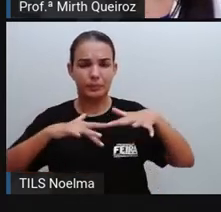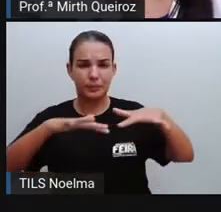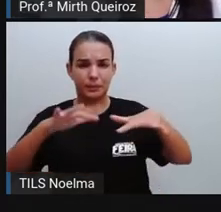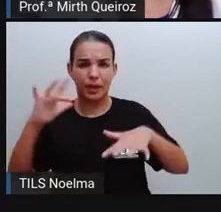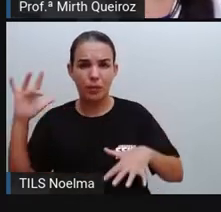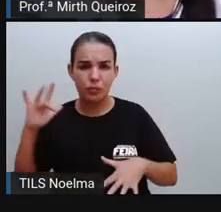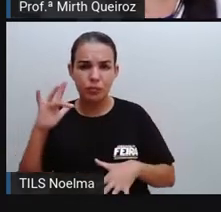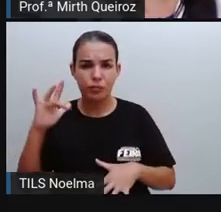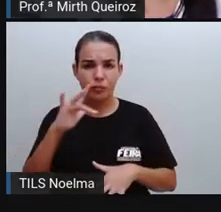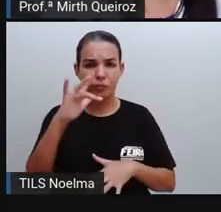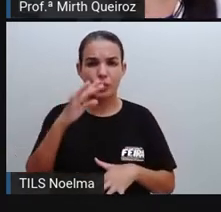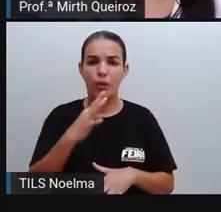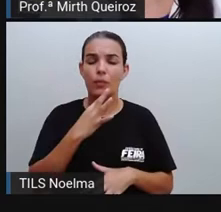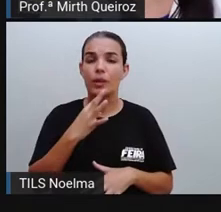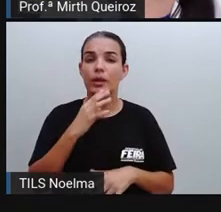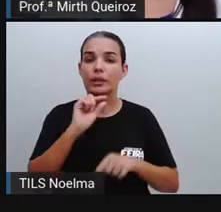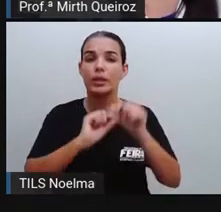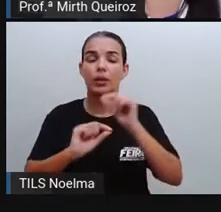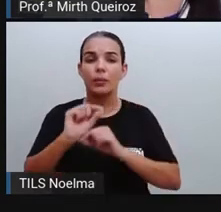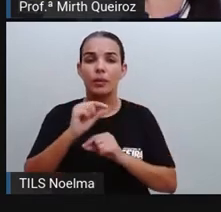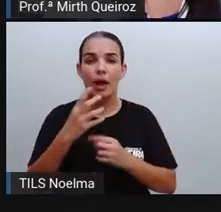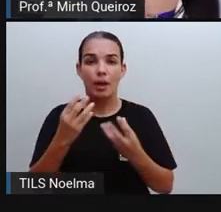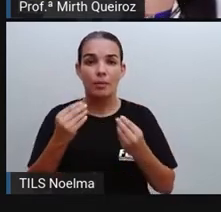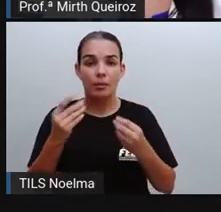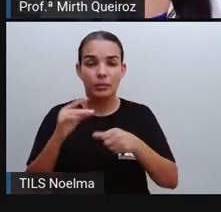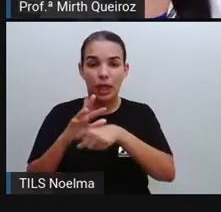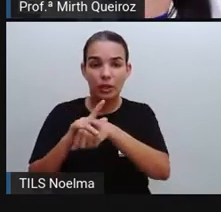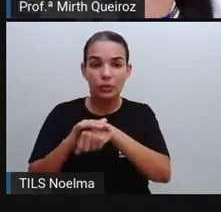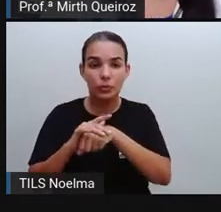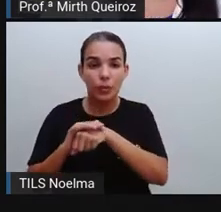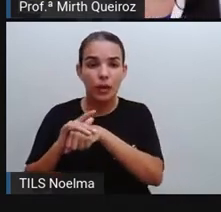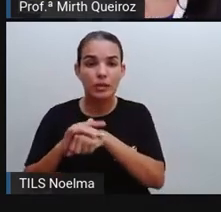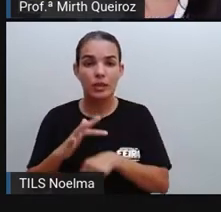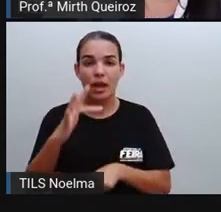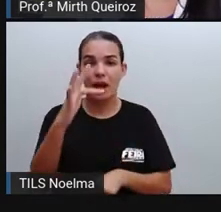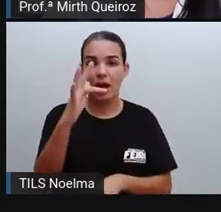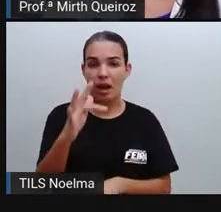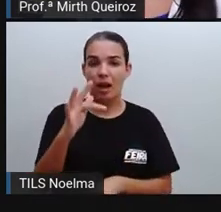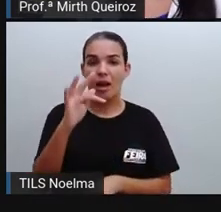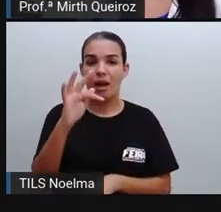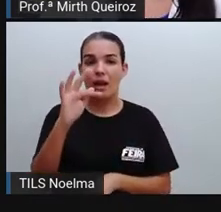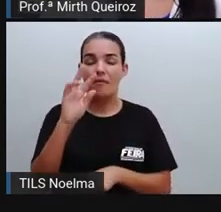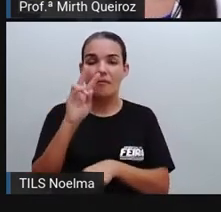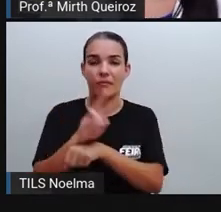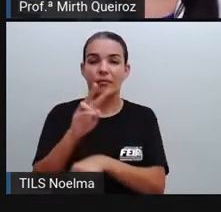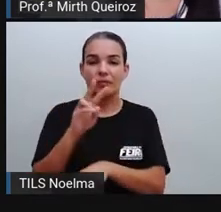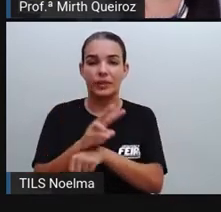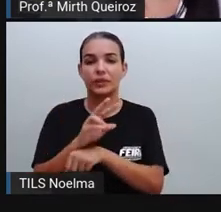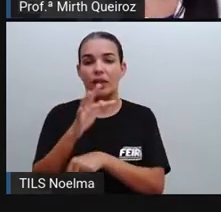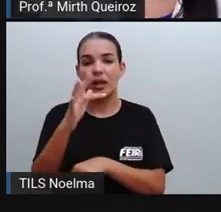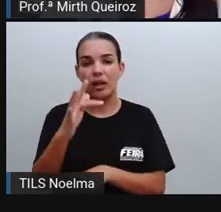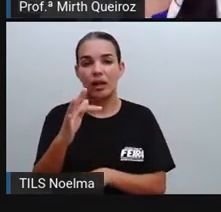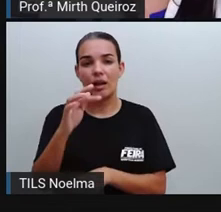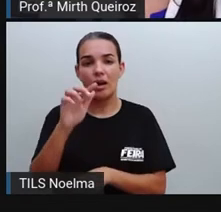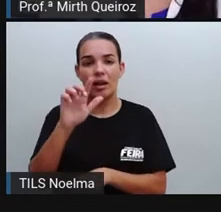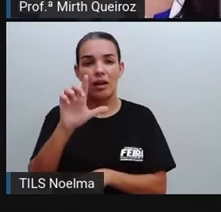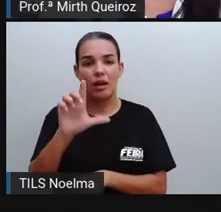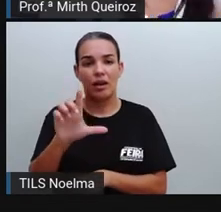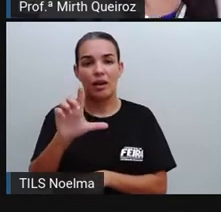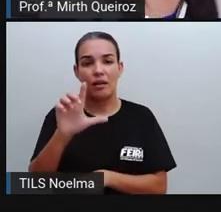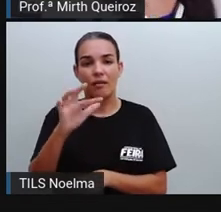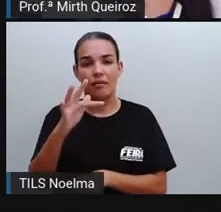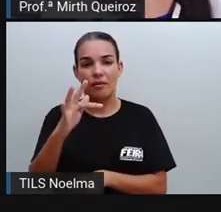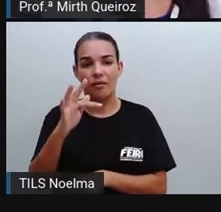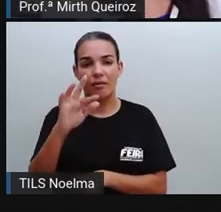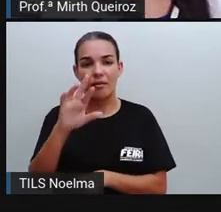também são conhecidas doenças doenças flavírus, certo? Além da dengue que a gente viu logo no início, né? Essa